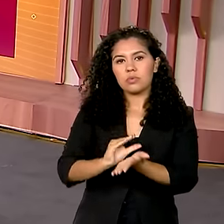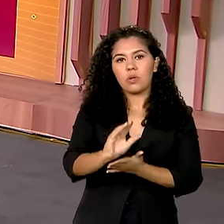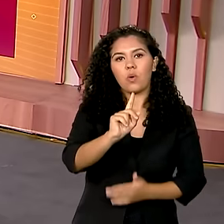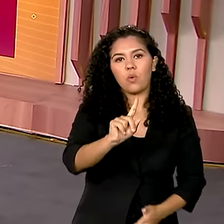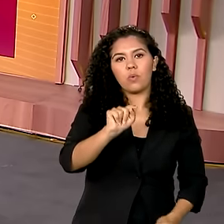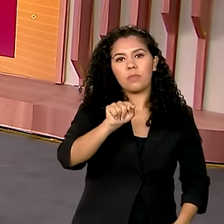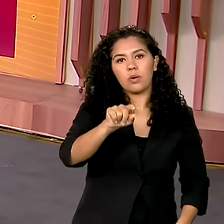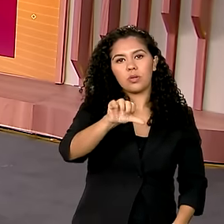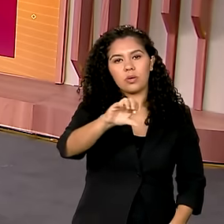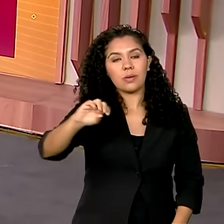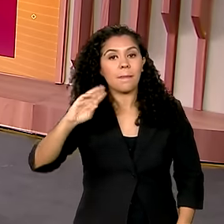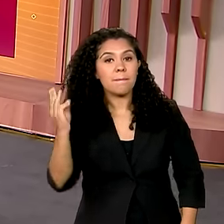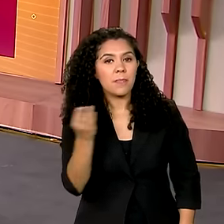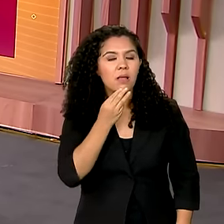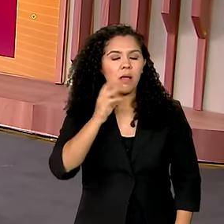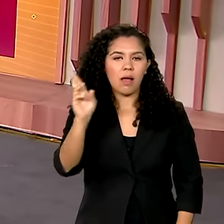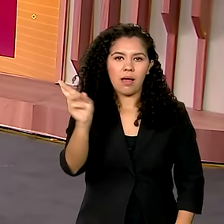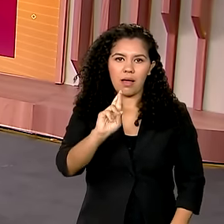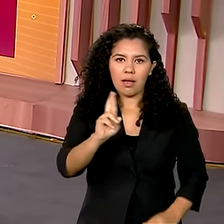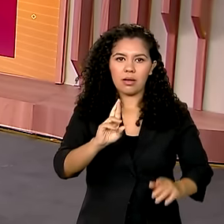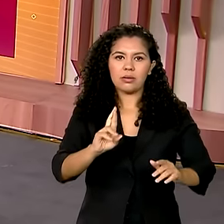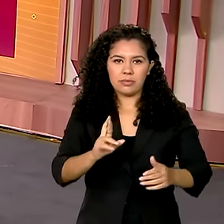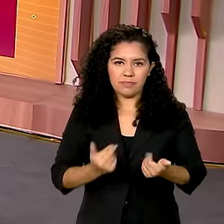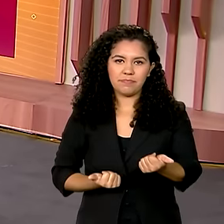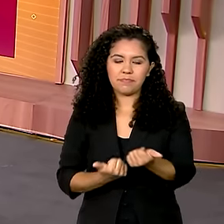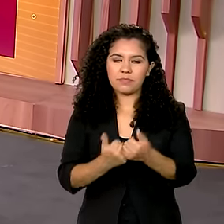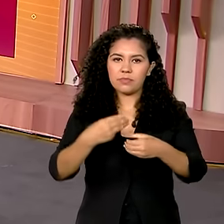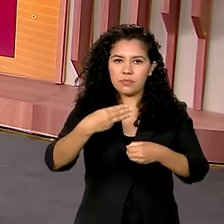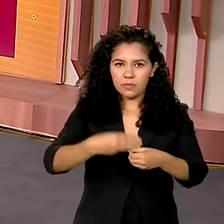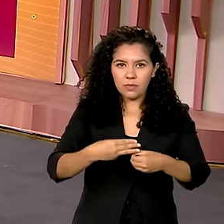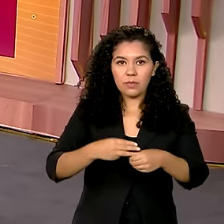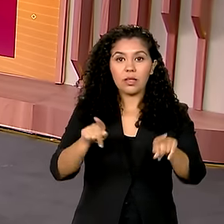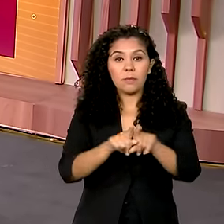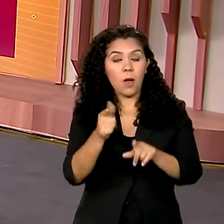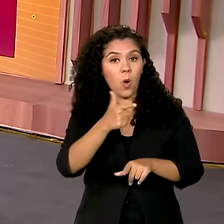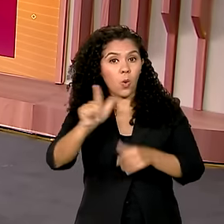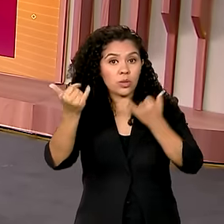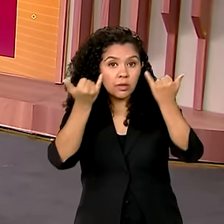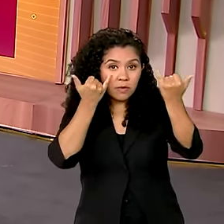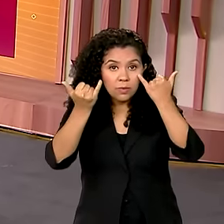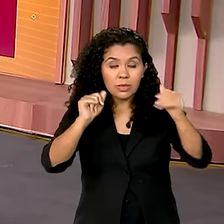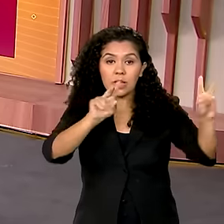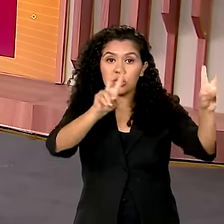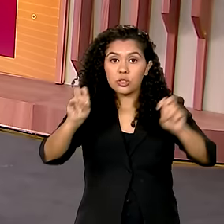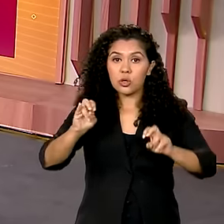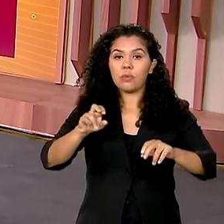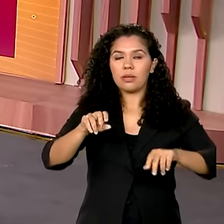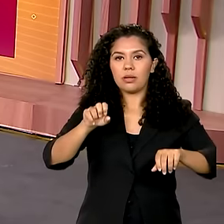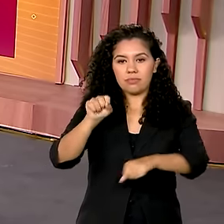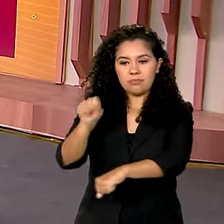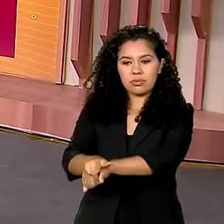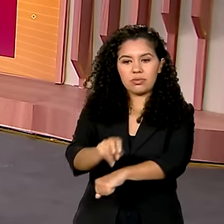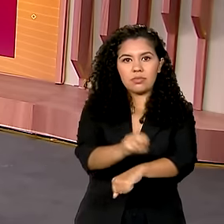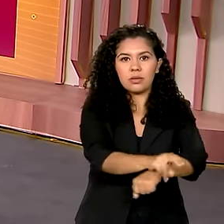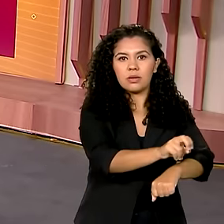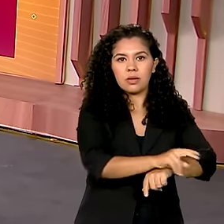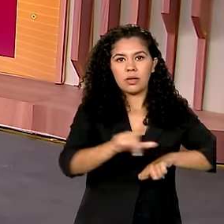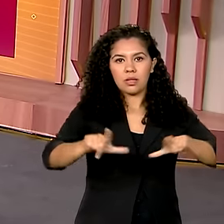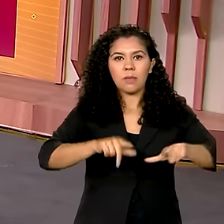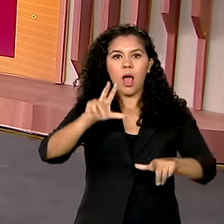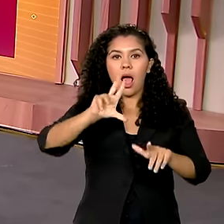900 mil reais para a iniciativa no município. Outro dado é a geração de emprego com carteira assinada.